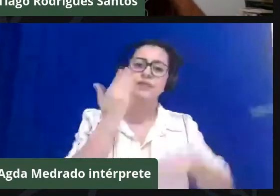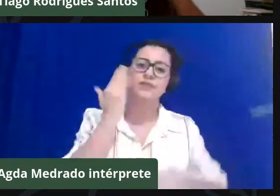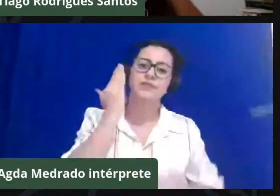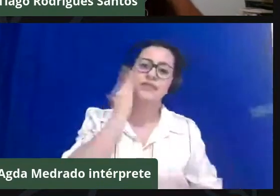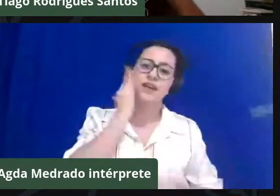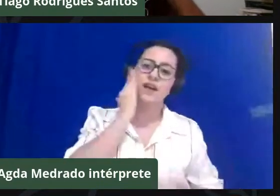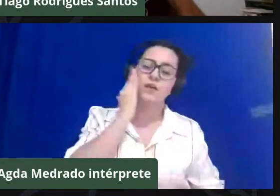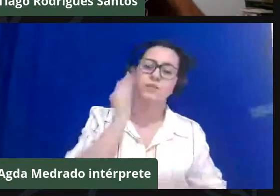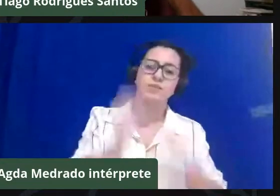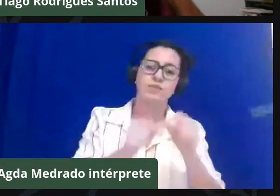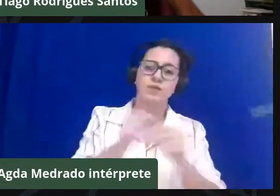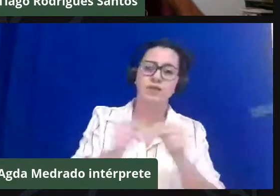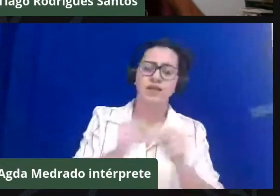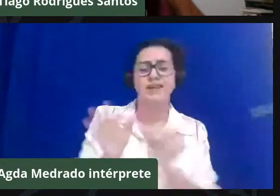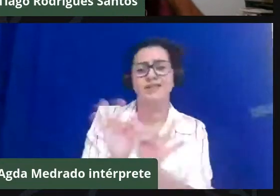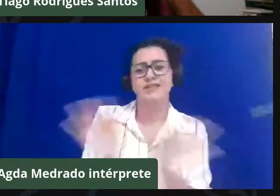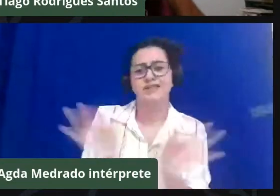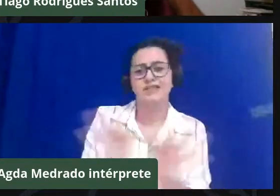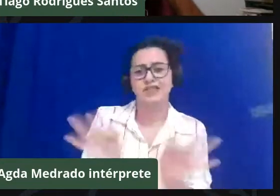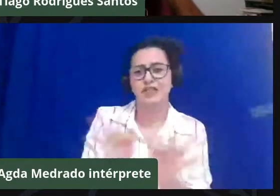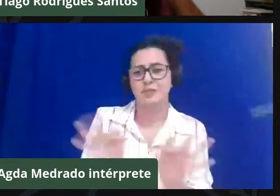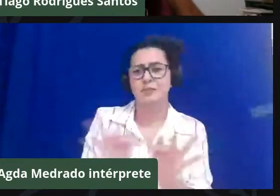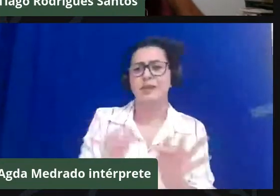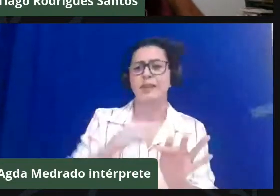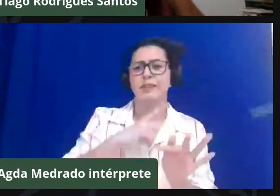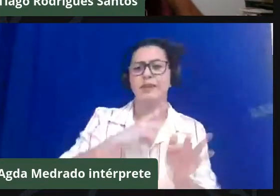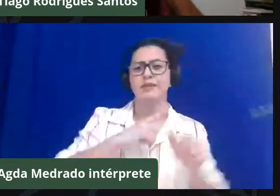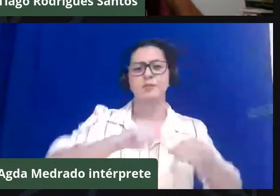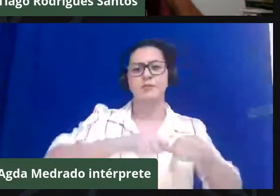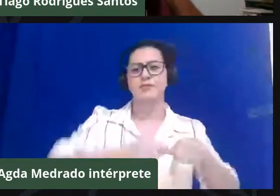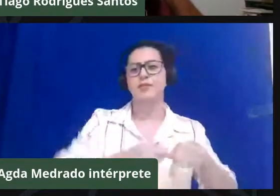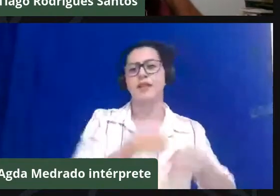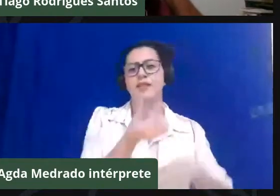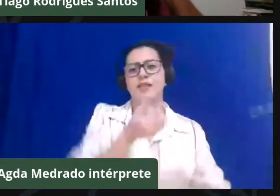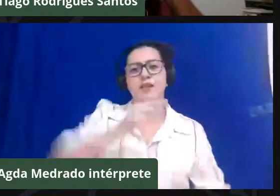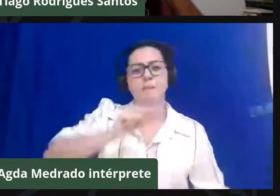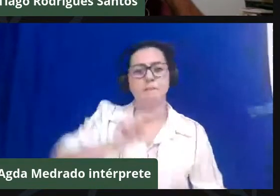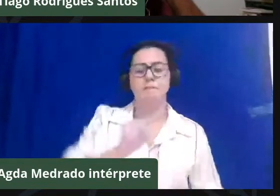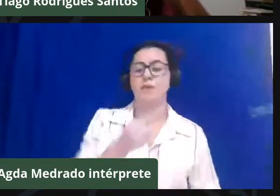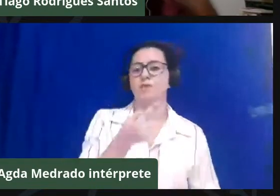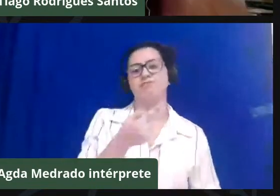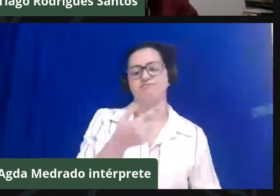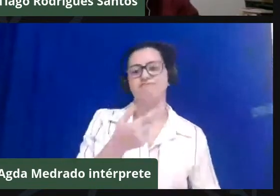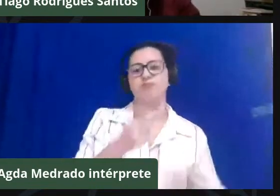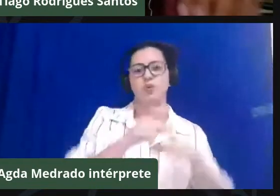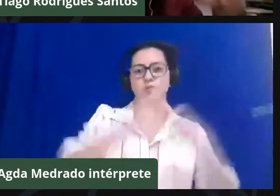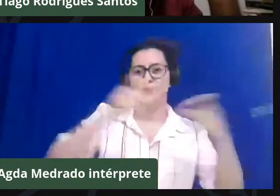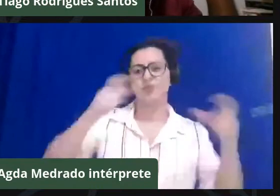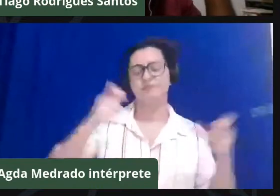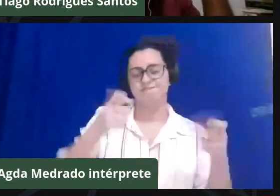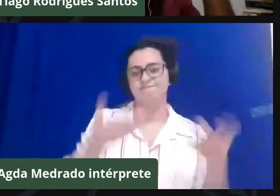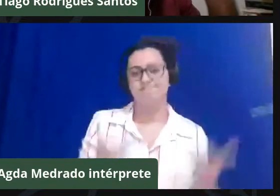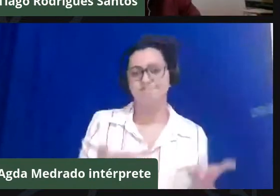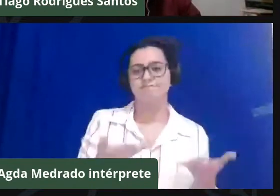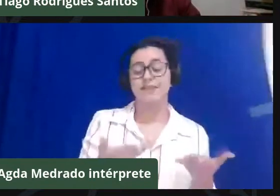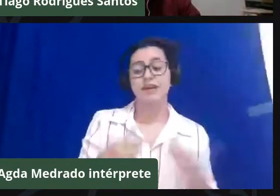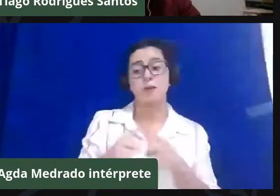muito aquém, que não cobre esse universo das 6 mil comunidades quilombolas, mas apresentam dados